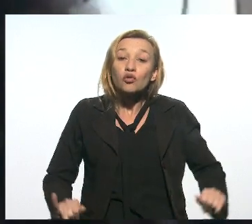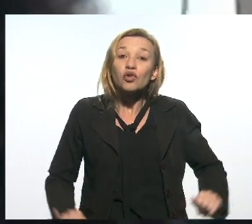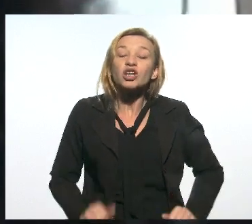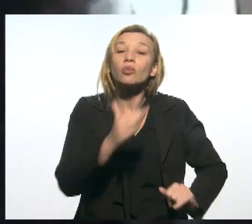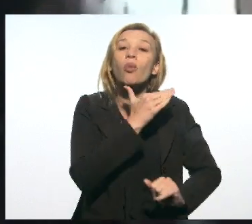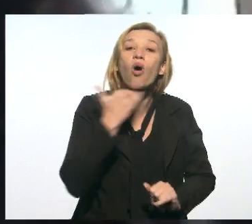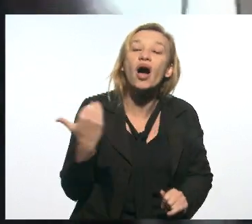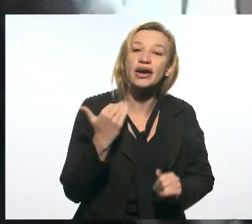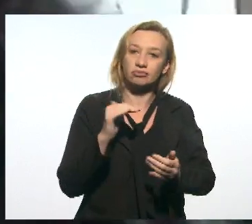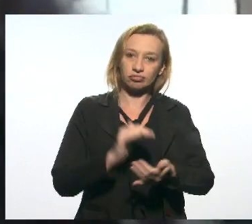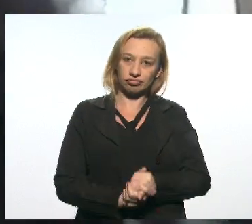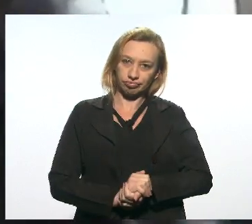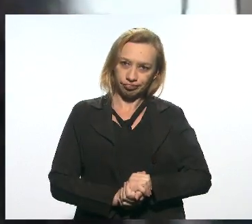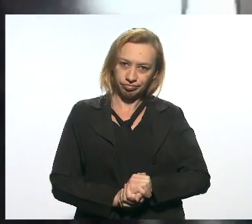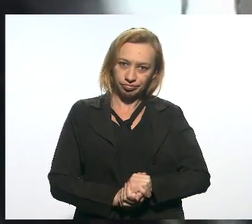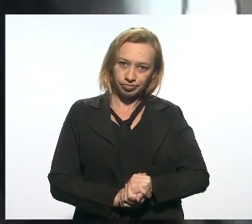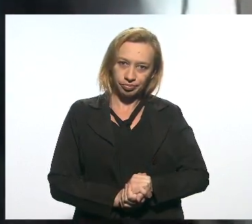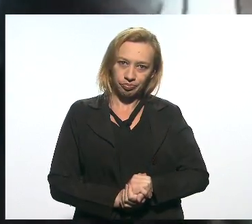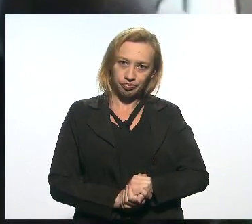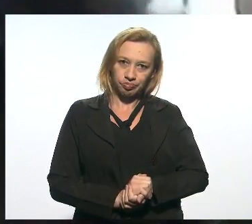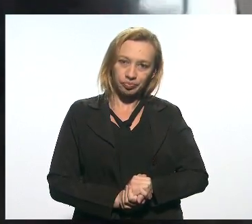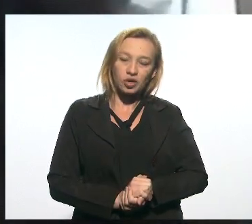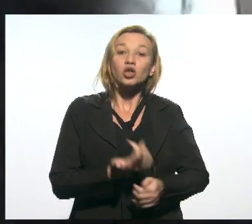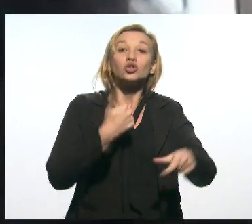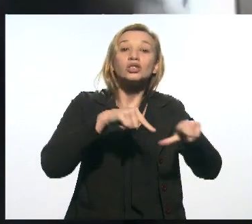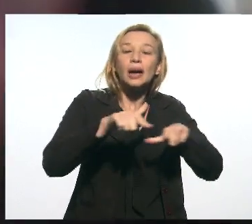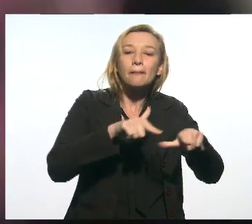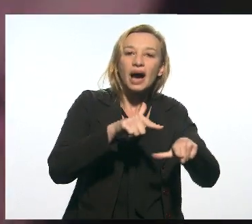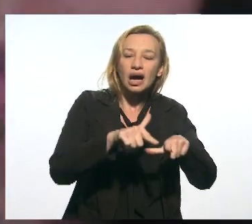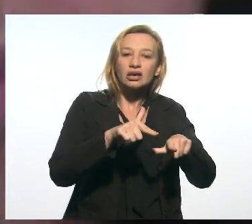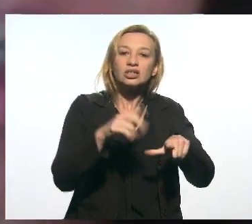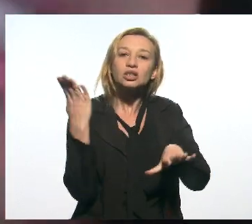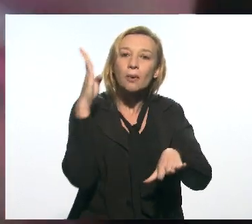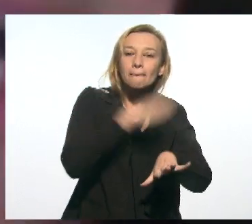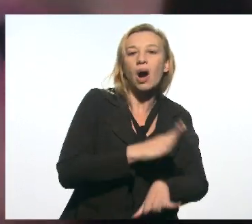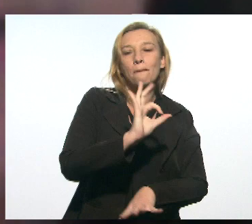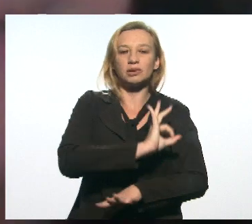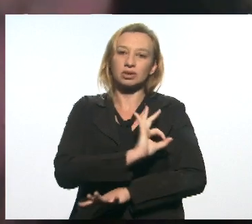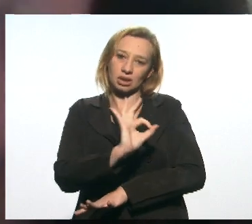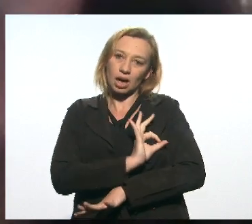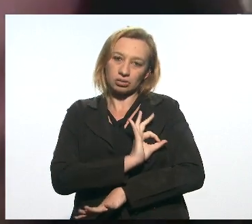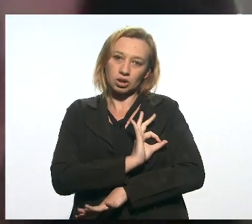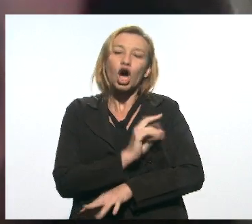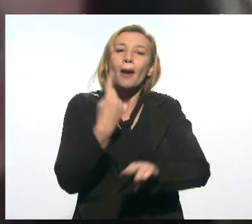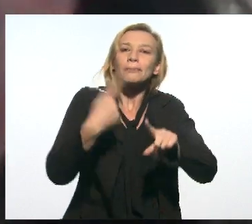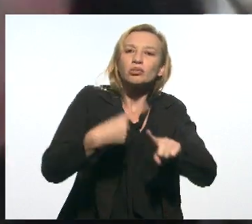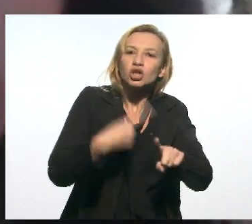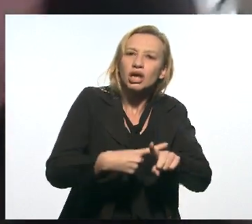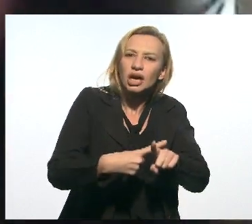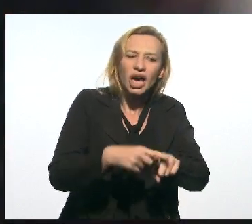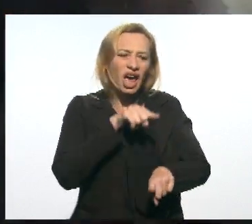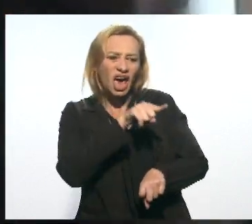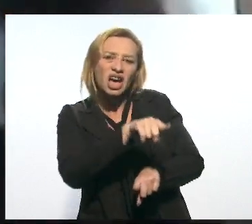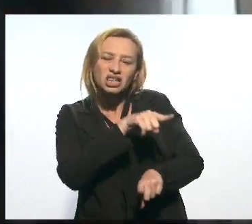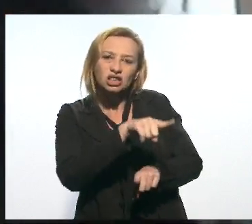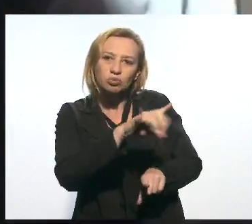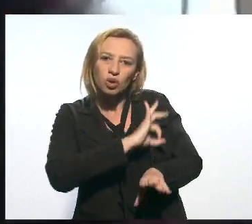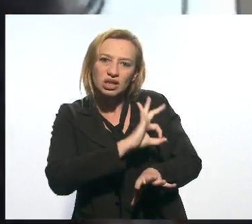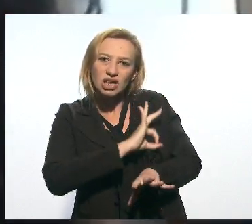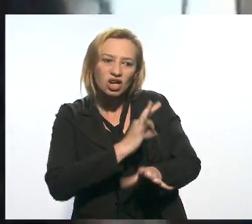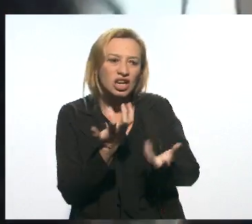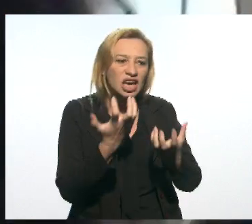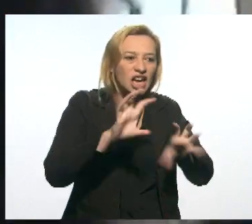nessas incursões feitas pelos maus policiais, porque desses nós queremos